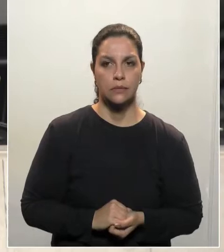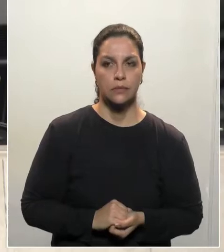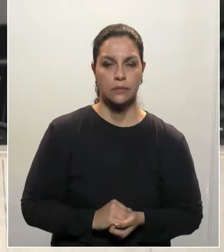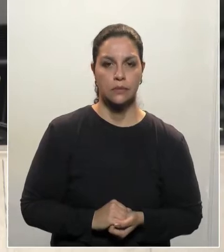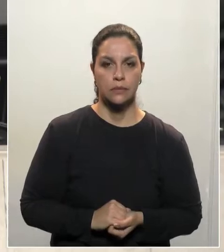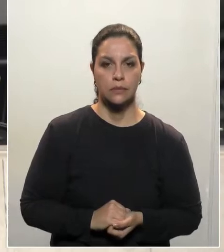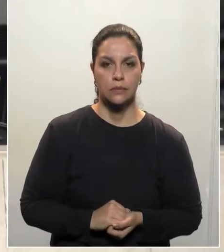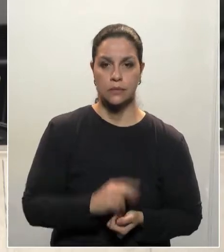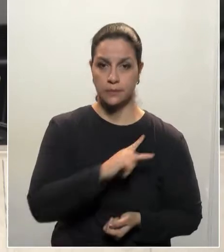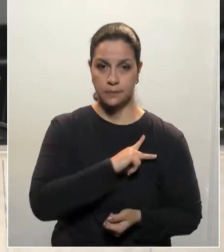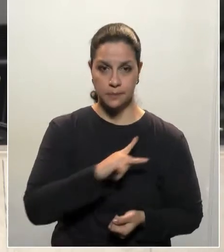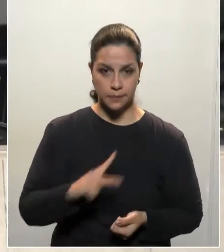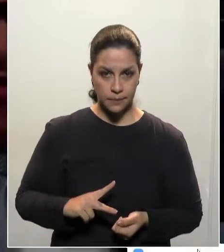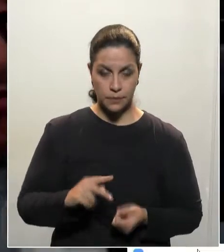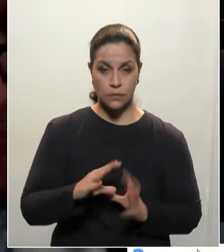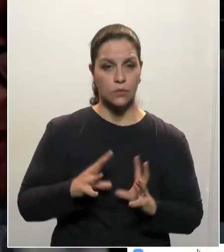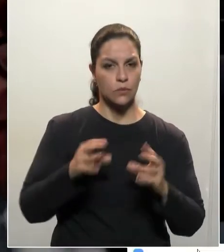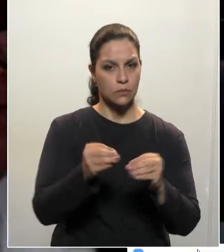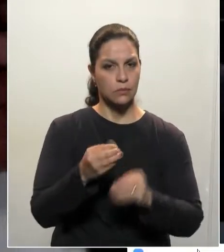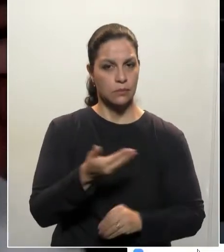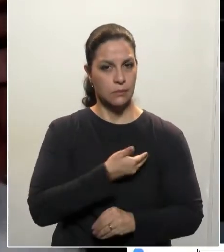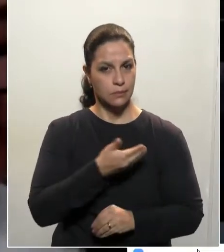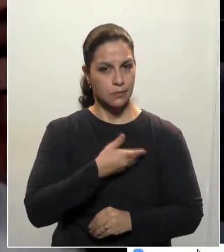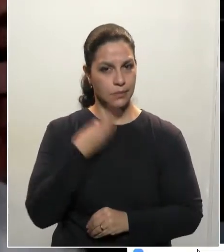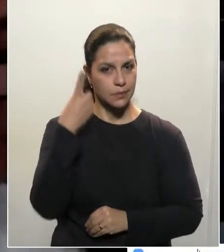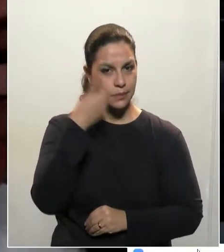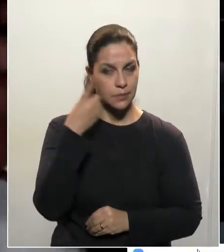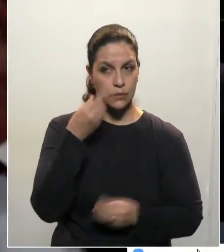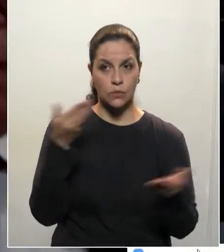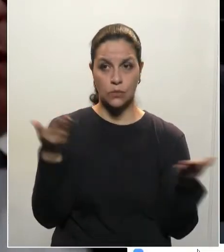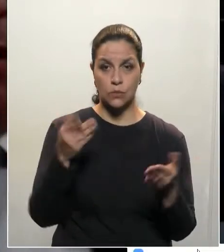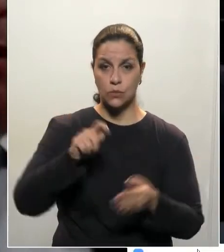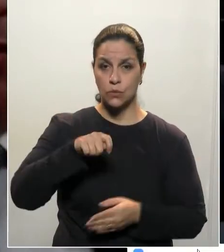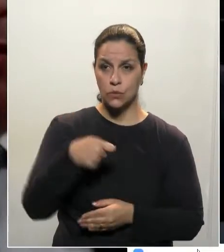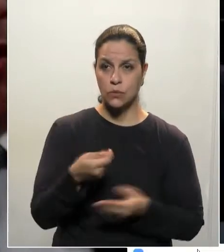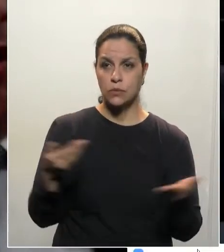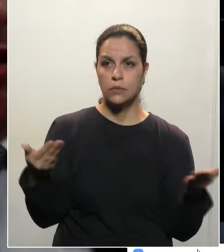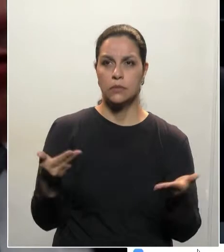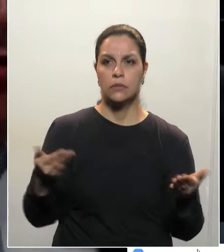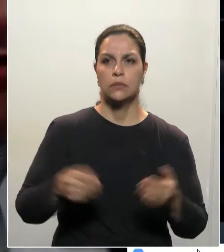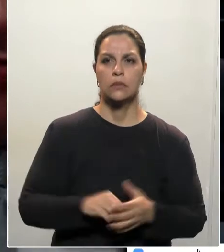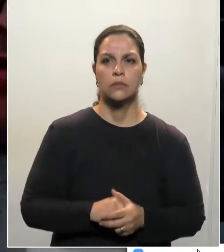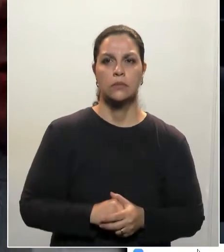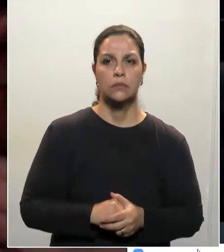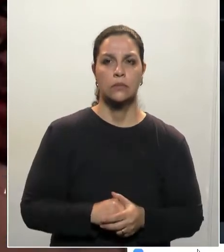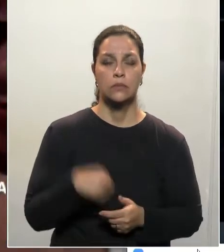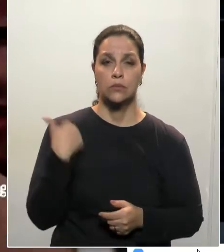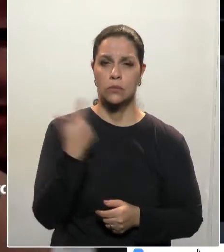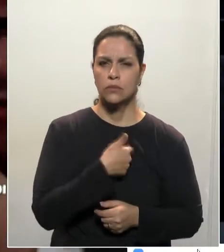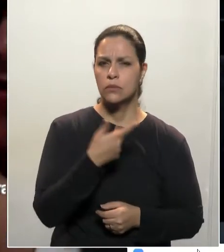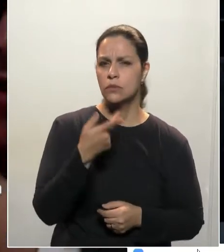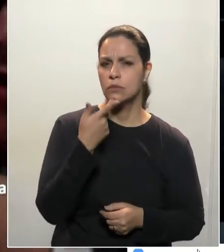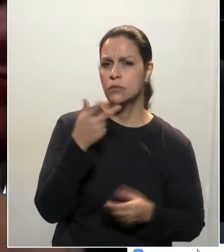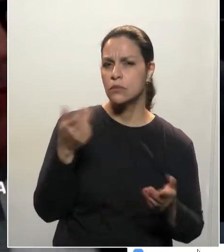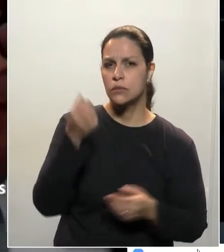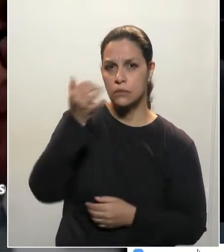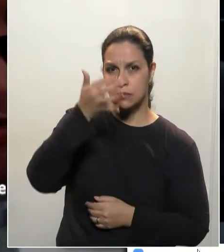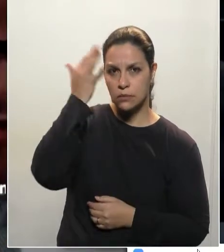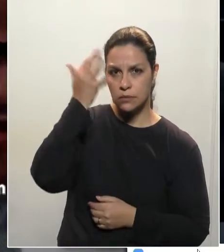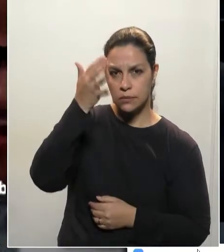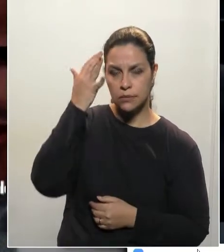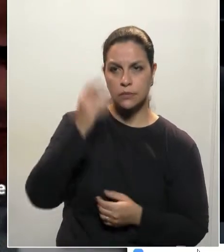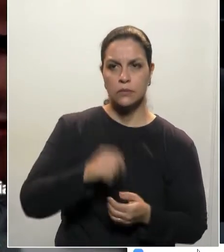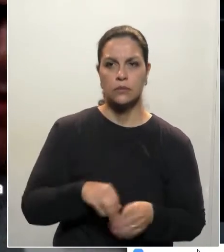Senhor presidente, demais colegas, em relação ao que respeitosamente disse o deputado Tadeu René,